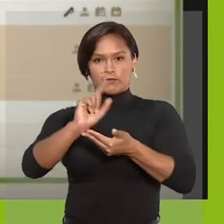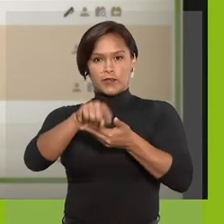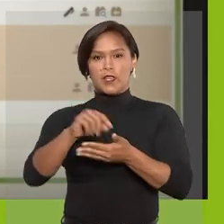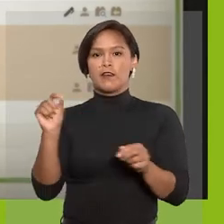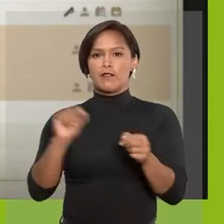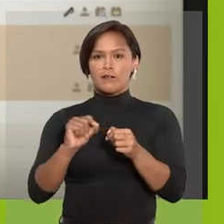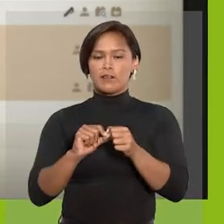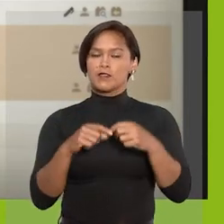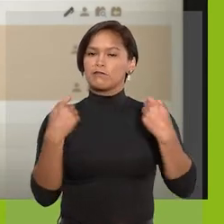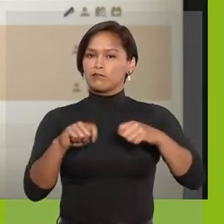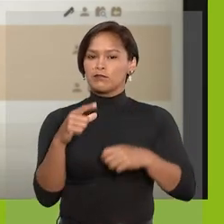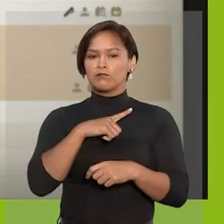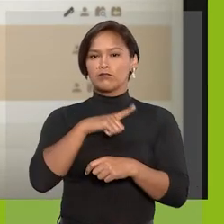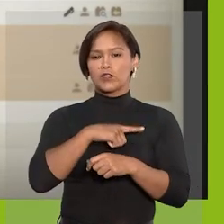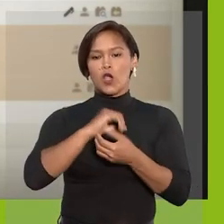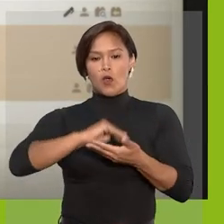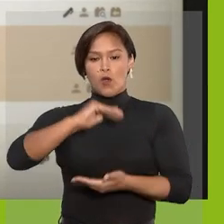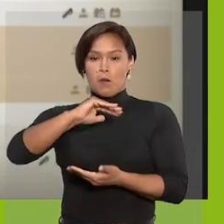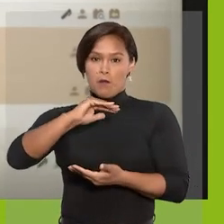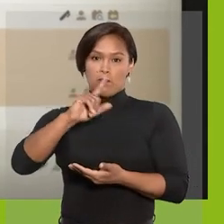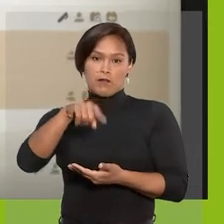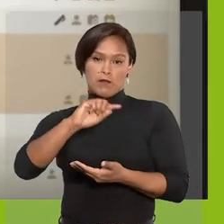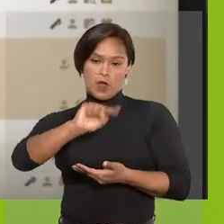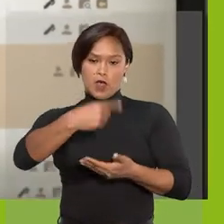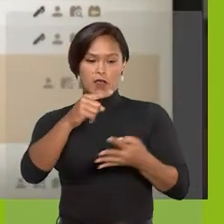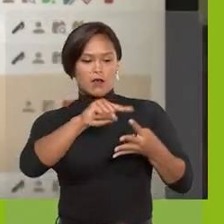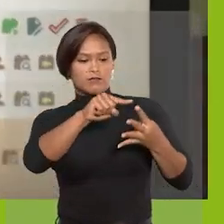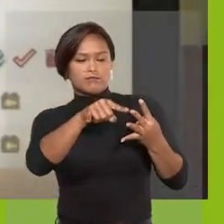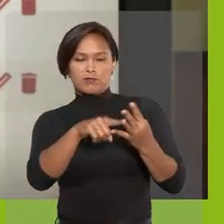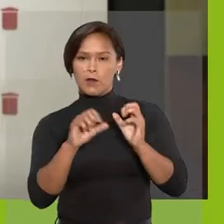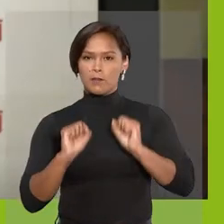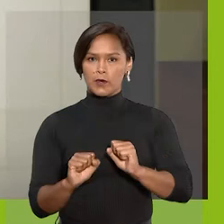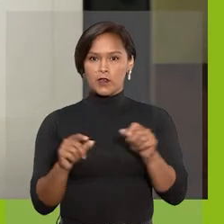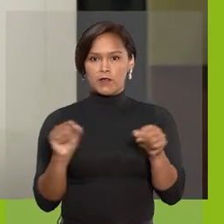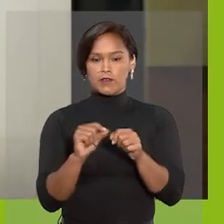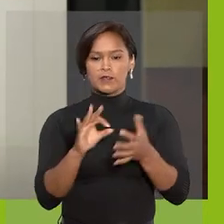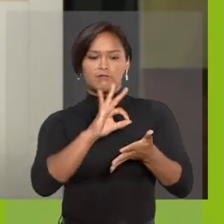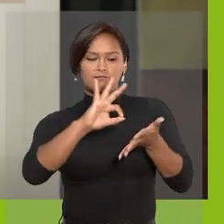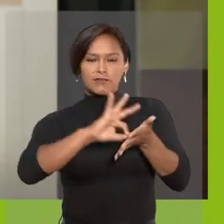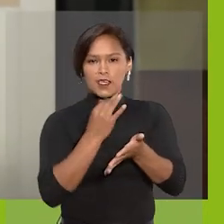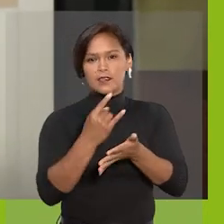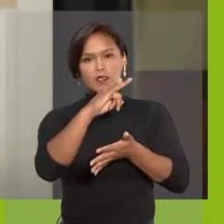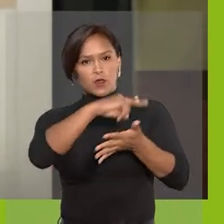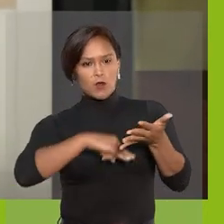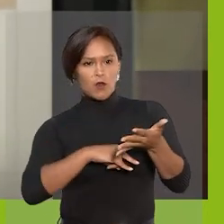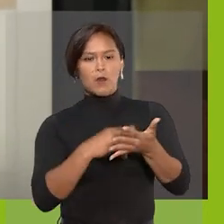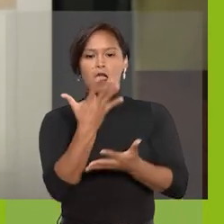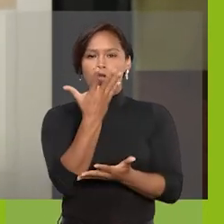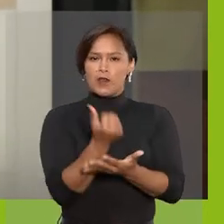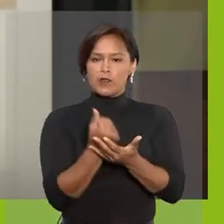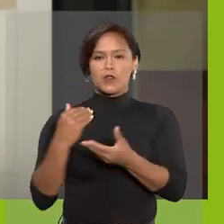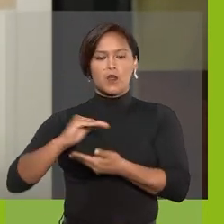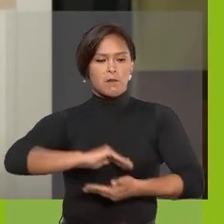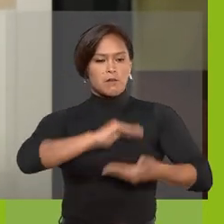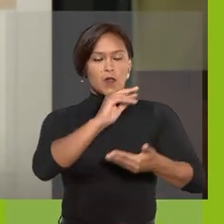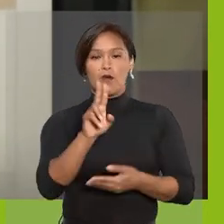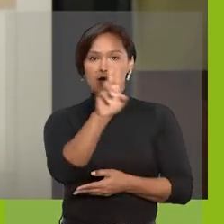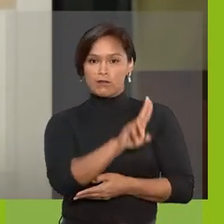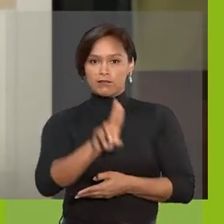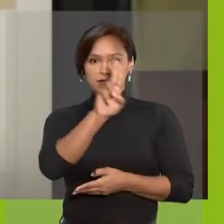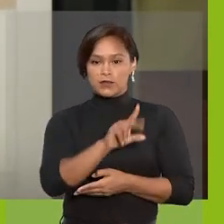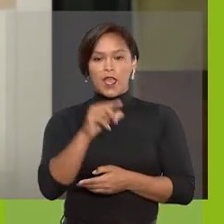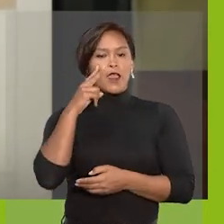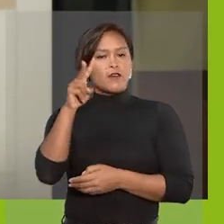efetuar, dependendo do estado do bloco, as seguintes ações. Assinar documentos, atribuir bloco a algum usuário